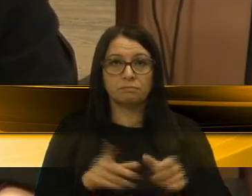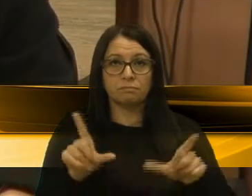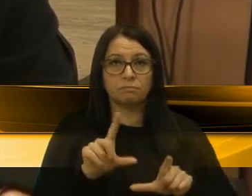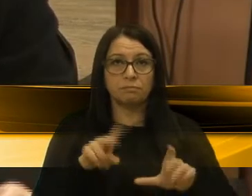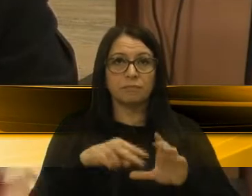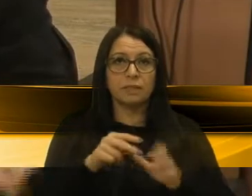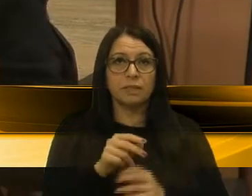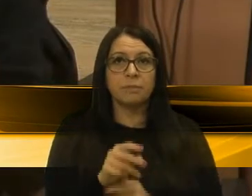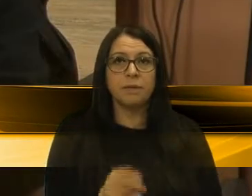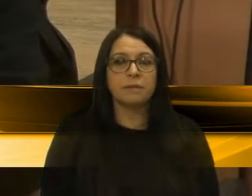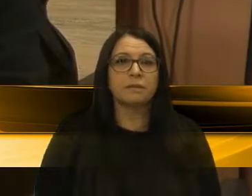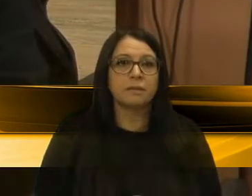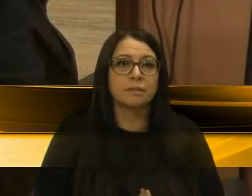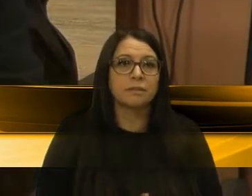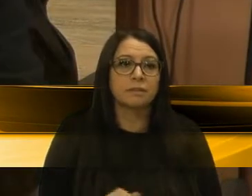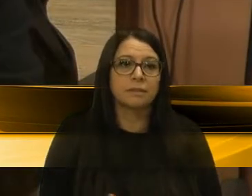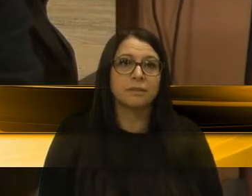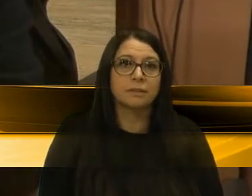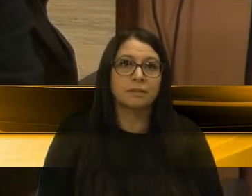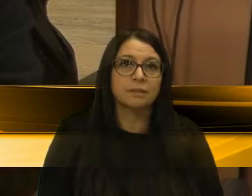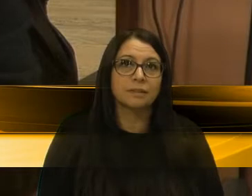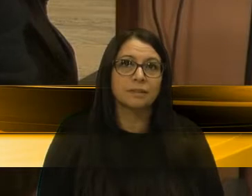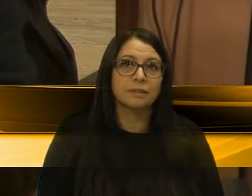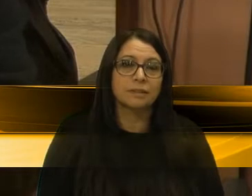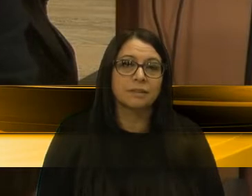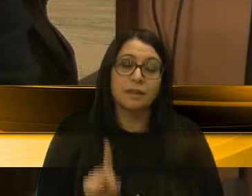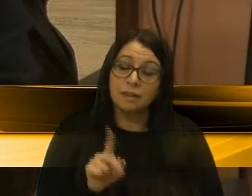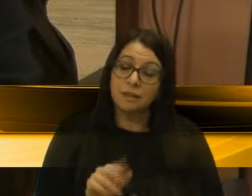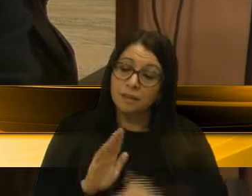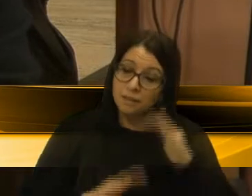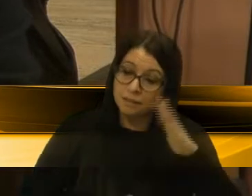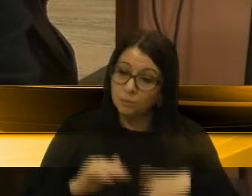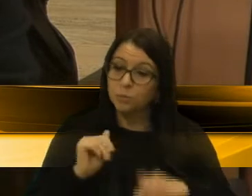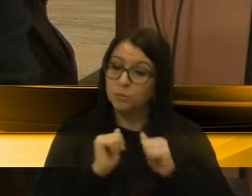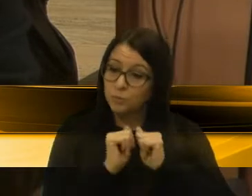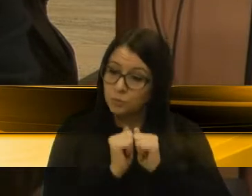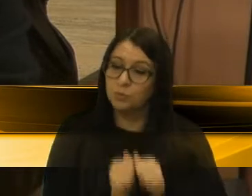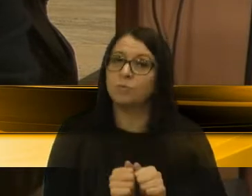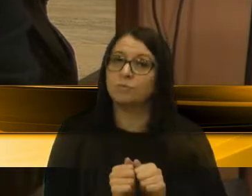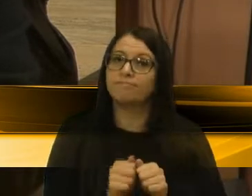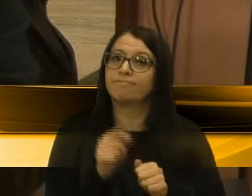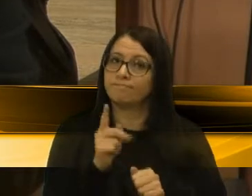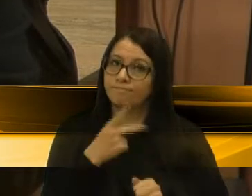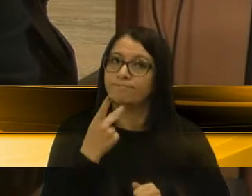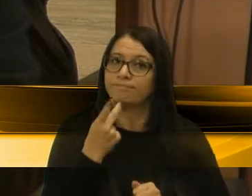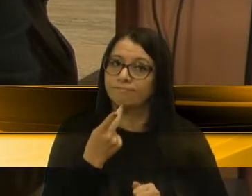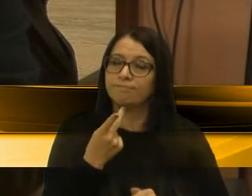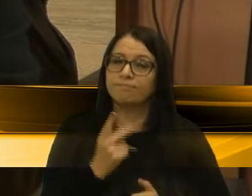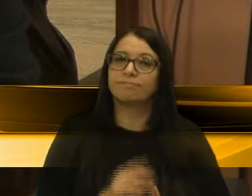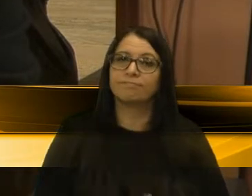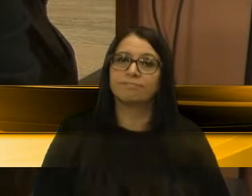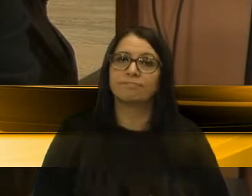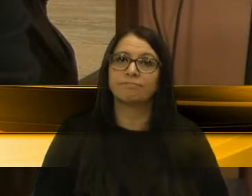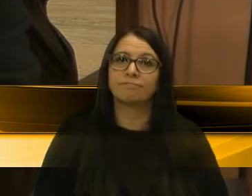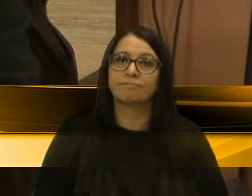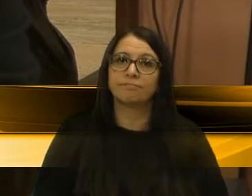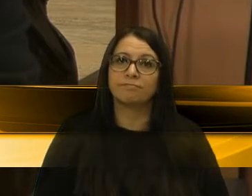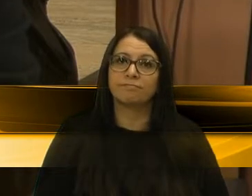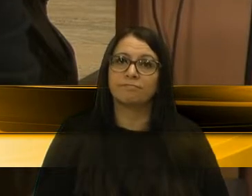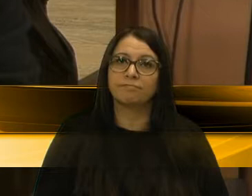Câmara e dizer que é uma construção, como a V. Exª colocou, de